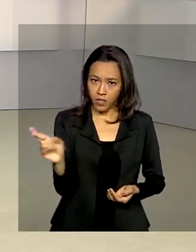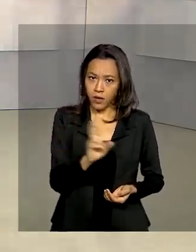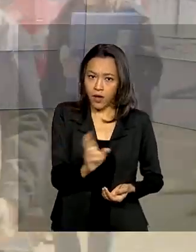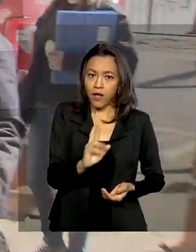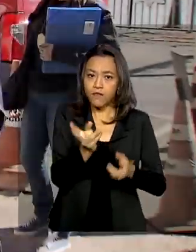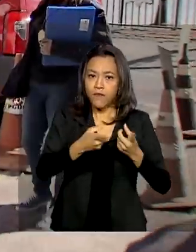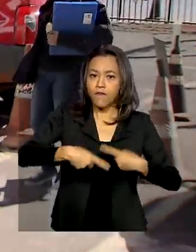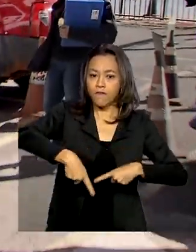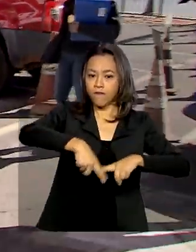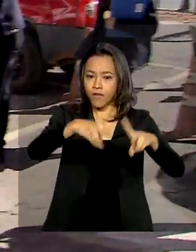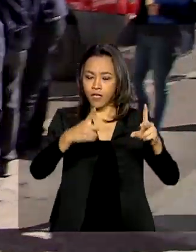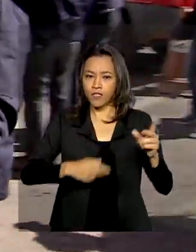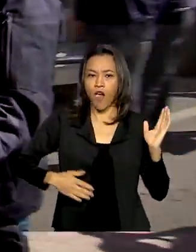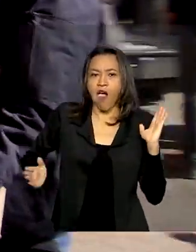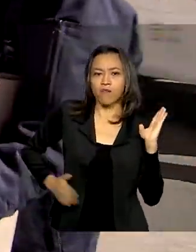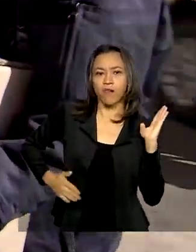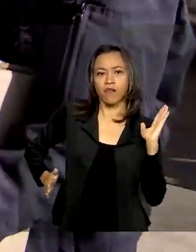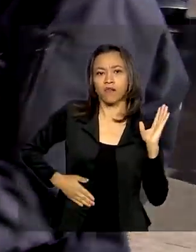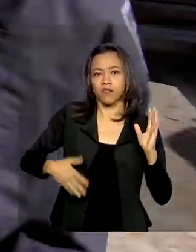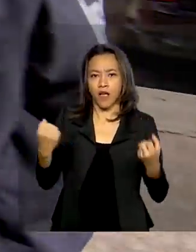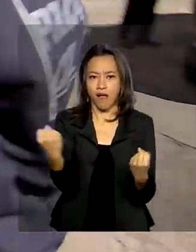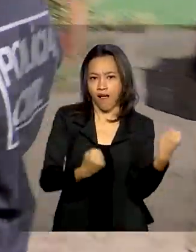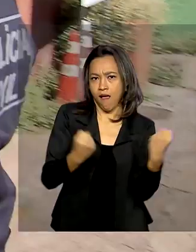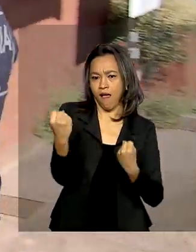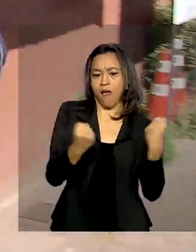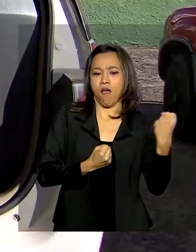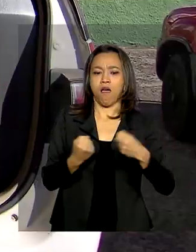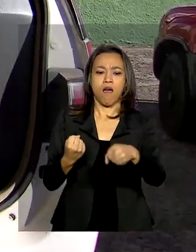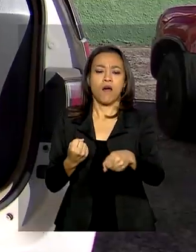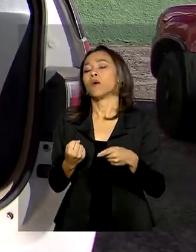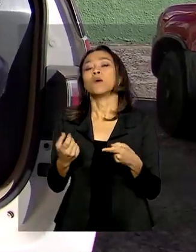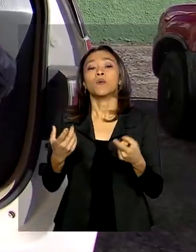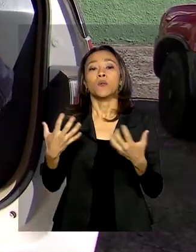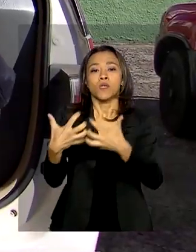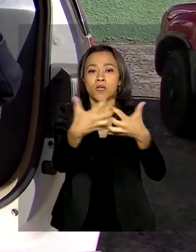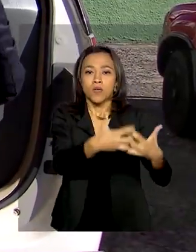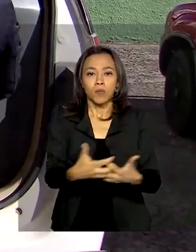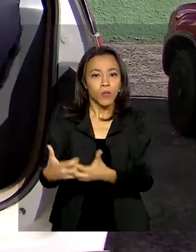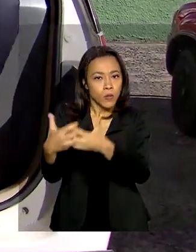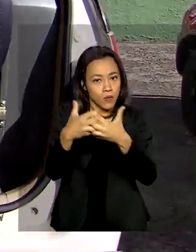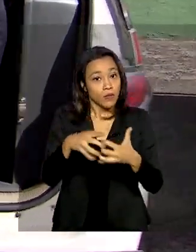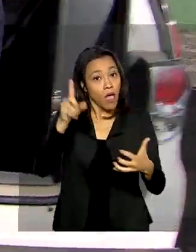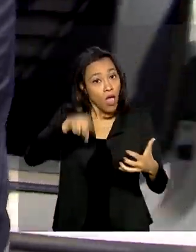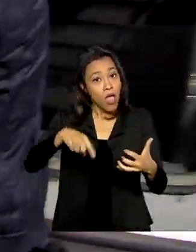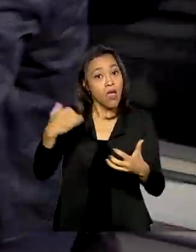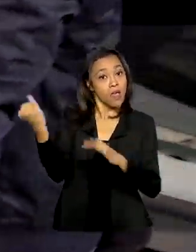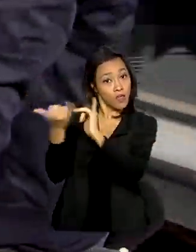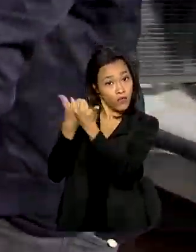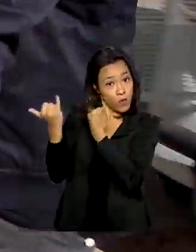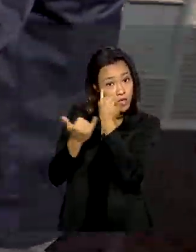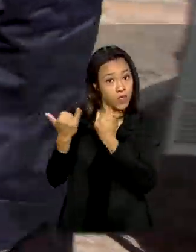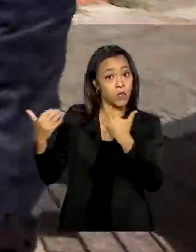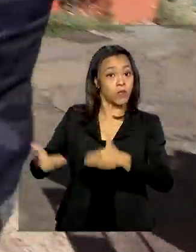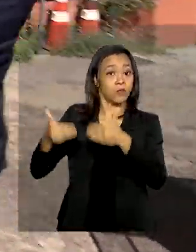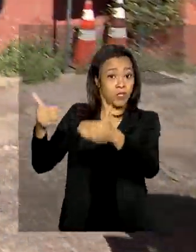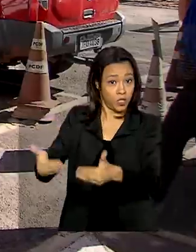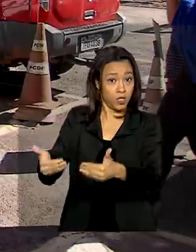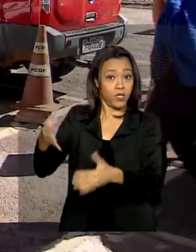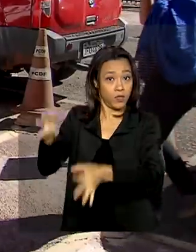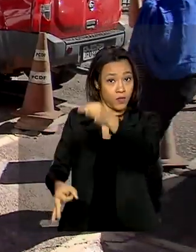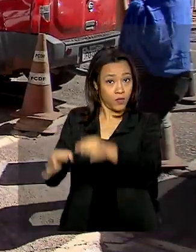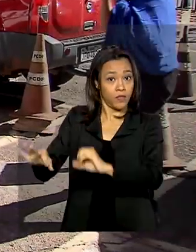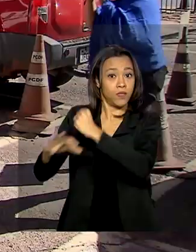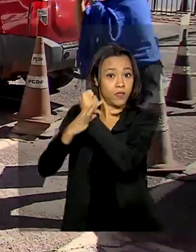de bens de traficantes como carros, caminhões e sucatas. Os dados são do Ministério da Justiça e Segurança Pública.